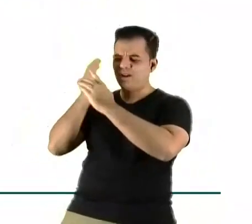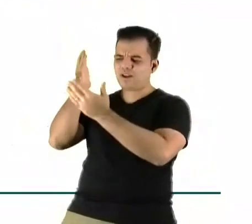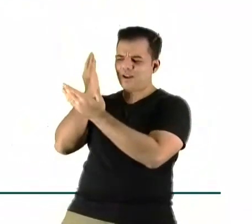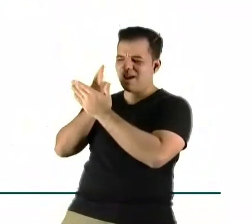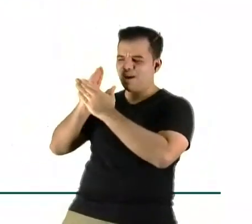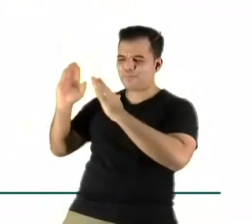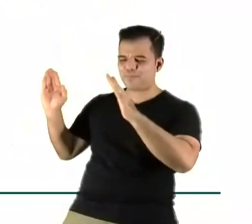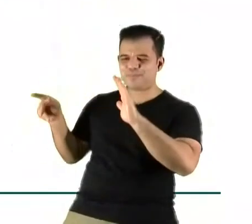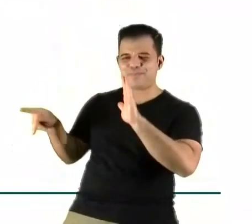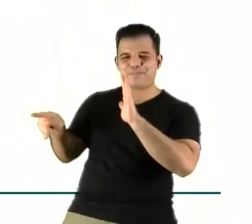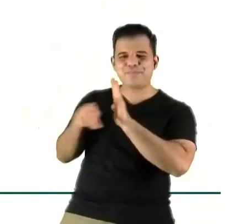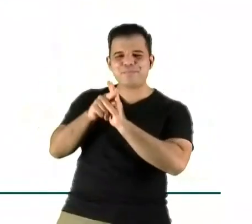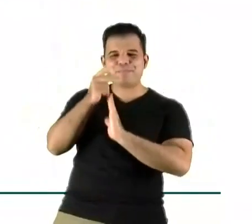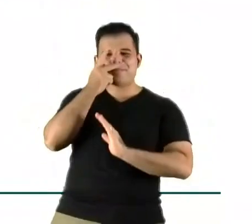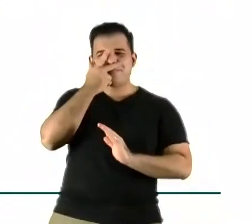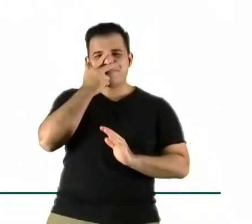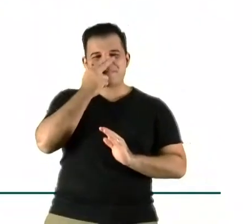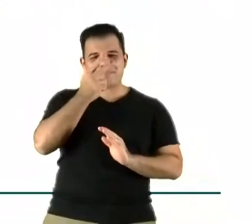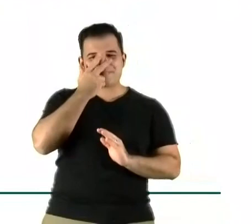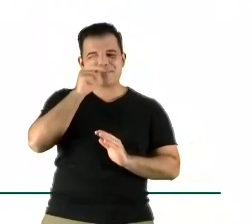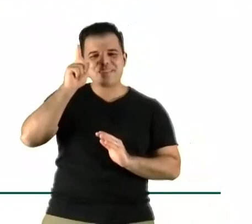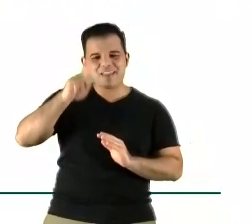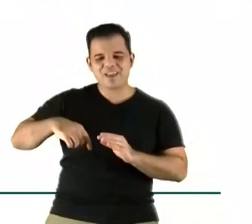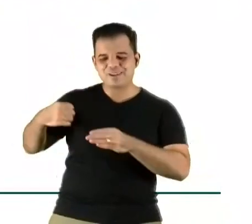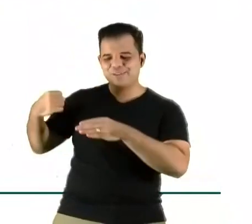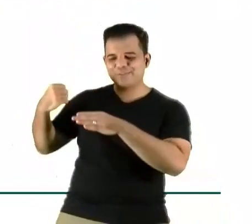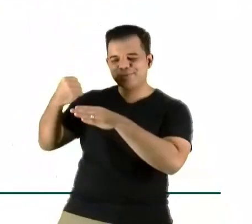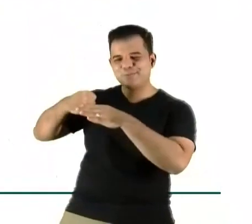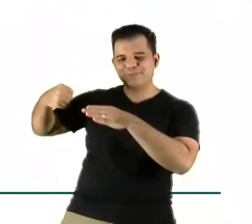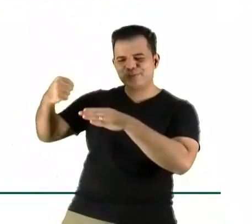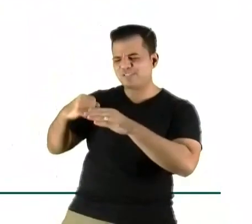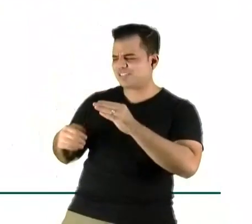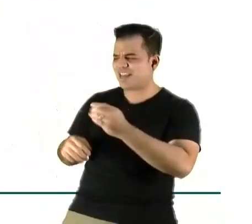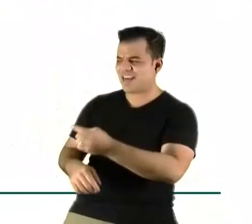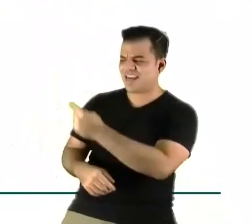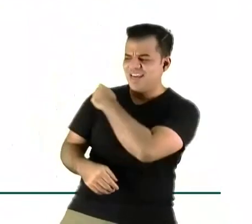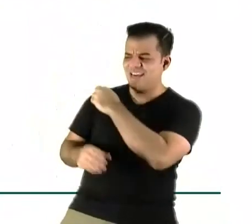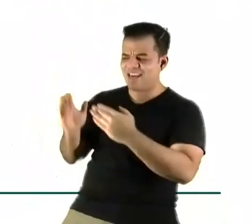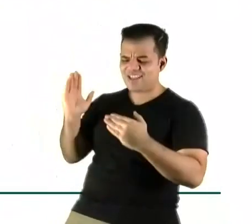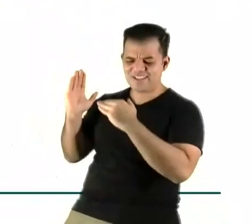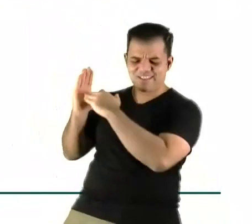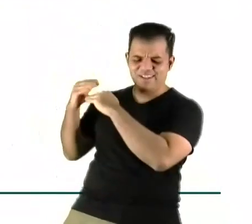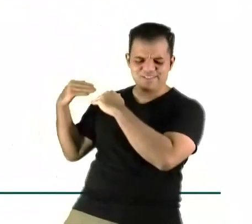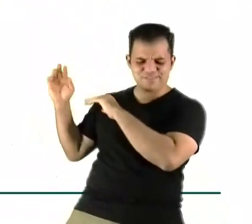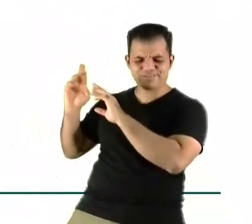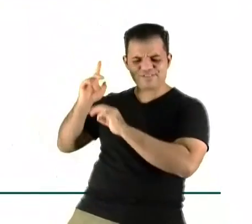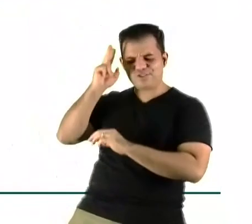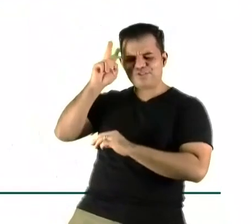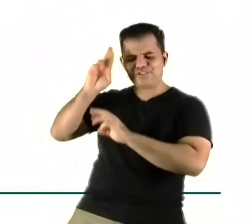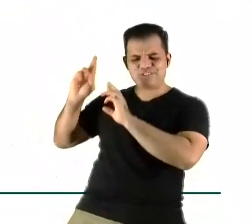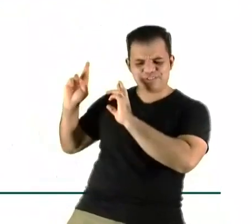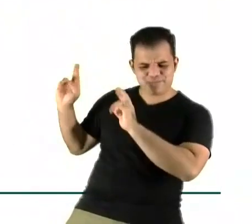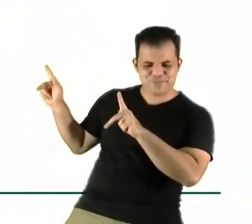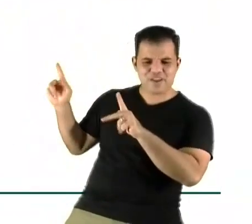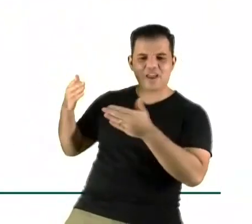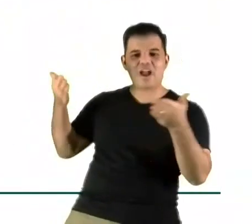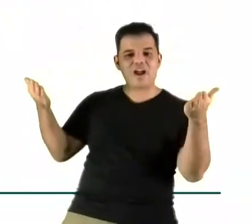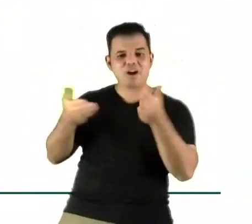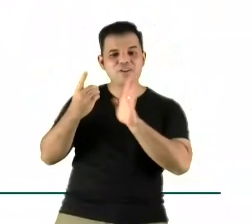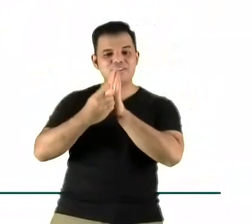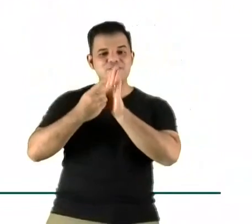cozinha para fazer que aquela entrega funcione, aquela audiência, com aquelas mensagens, com histórias diferentes, e que, no fim das contas,